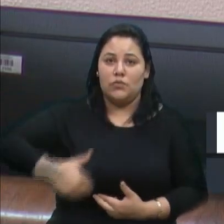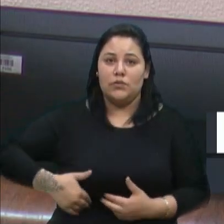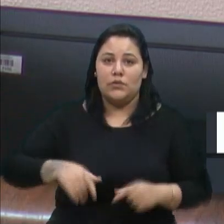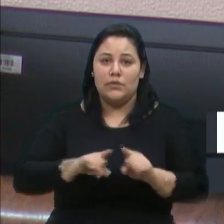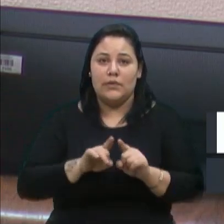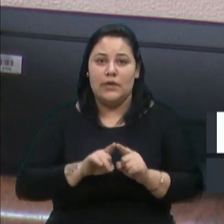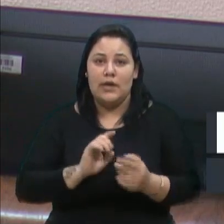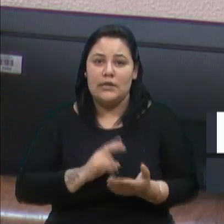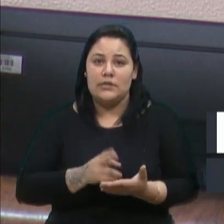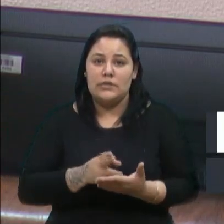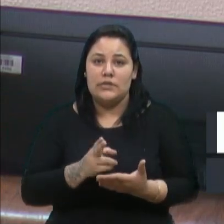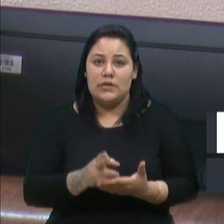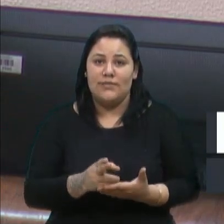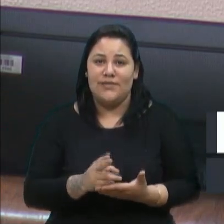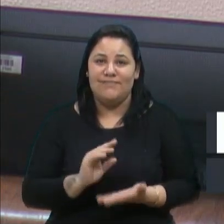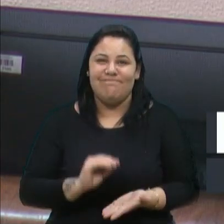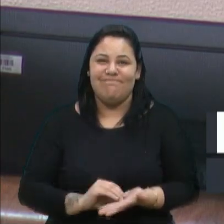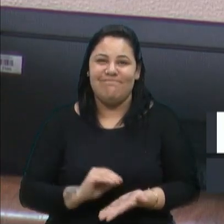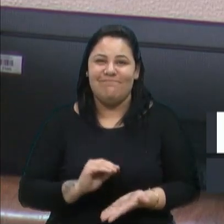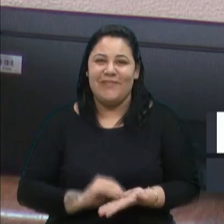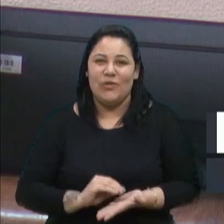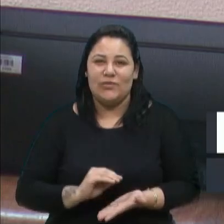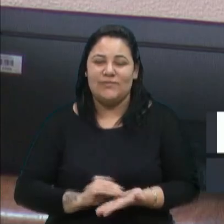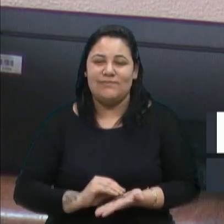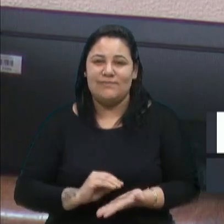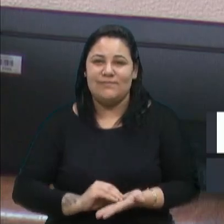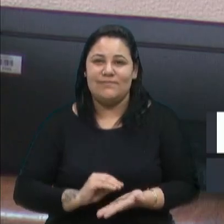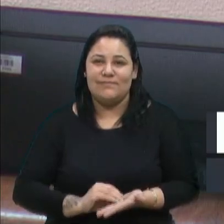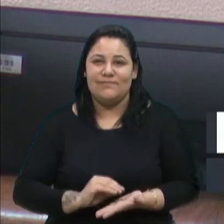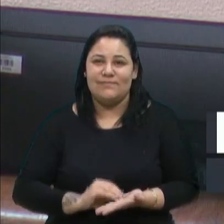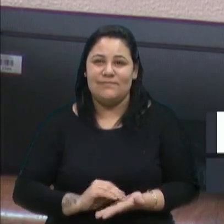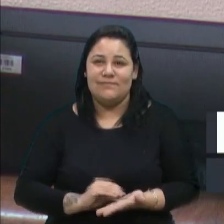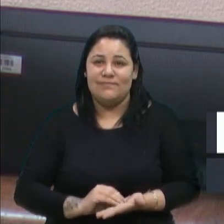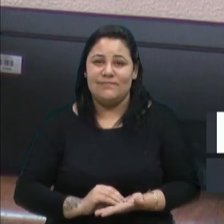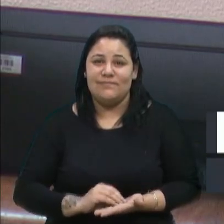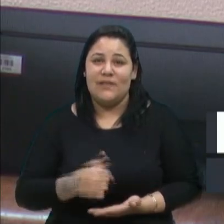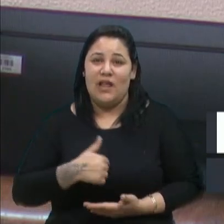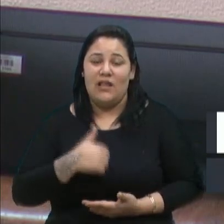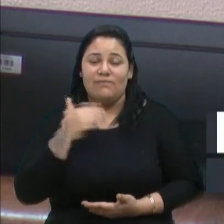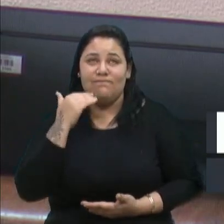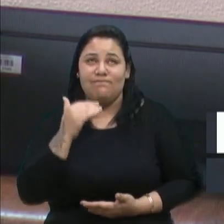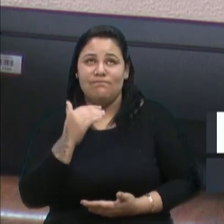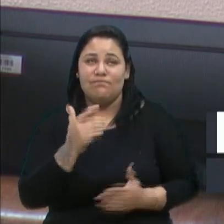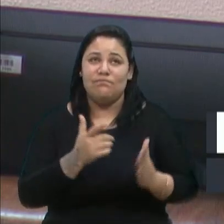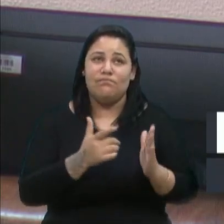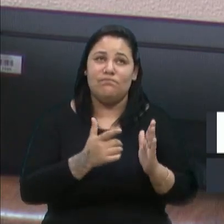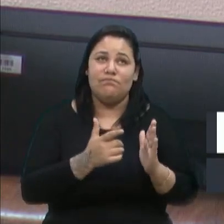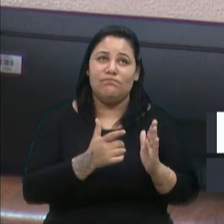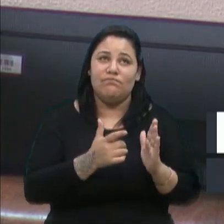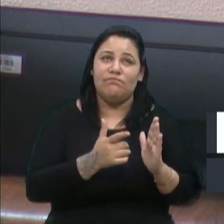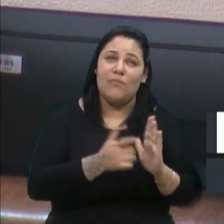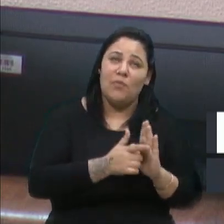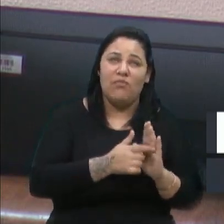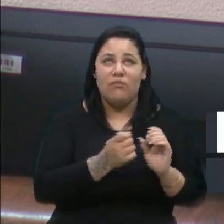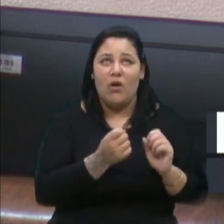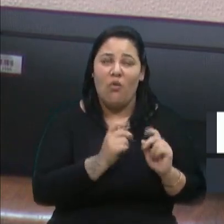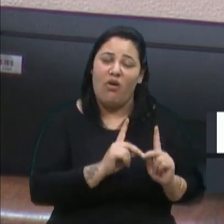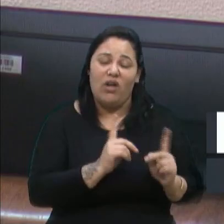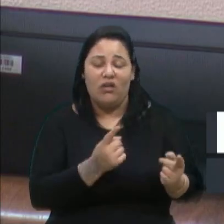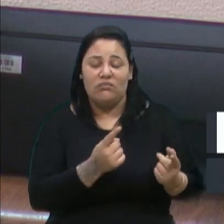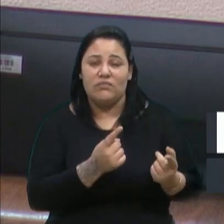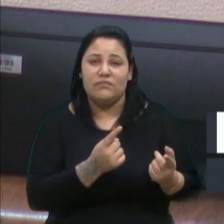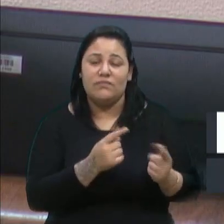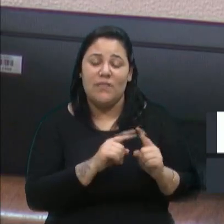sempre foi deficiente. Ela cumpriu o seu papel, cumpriu. Mas sempre existiram